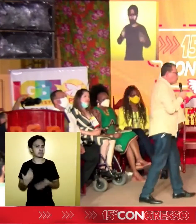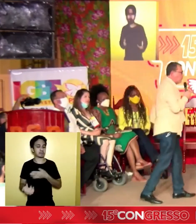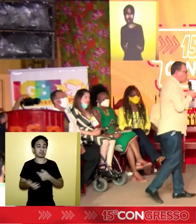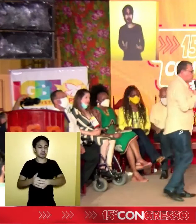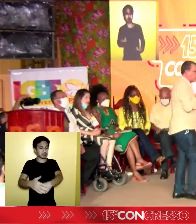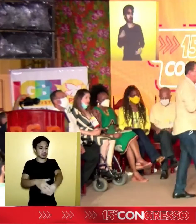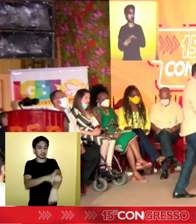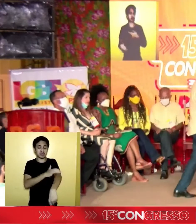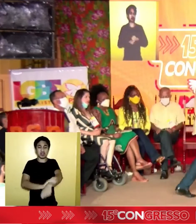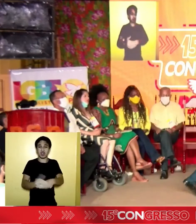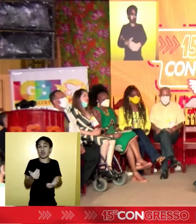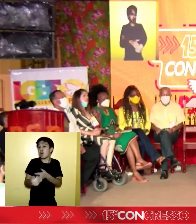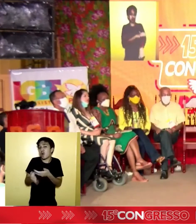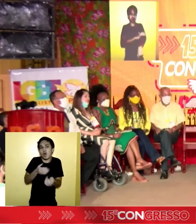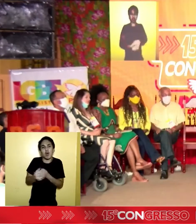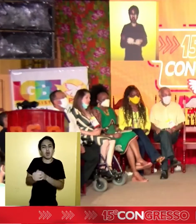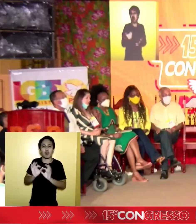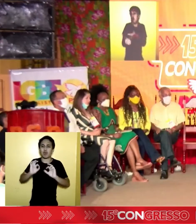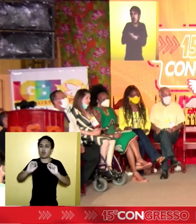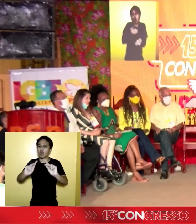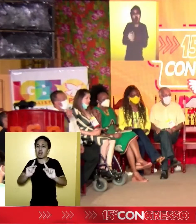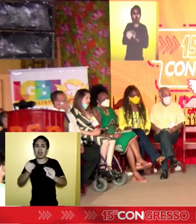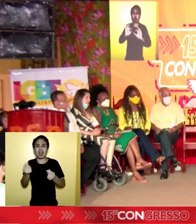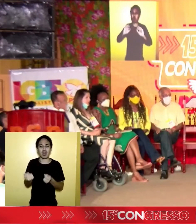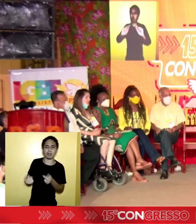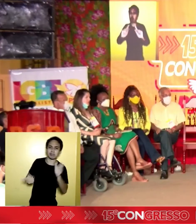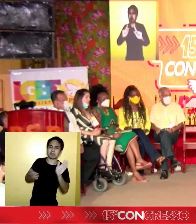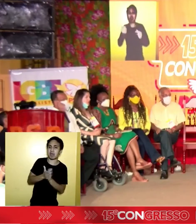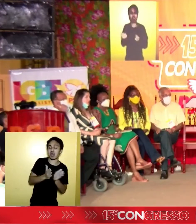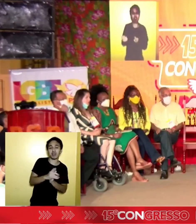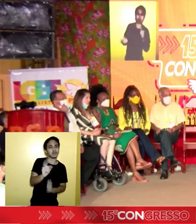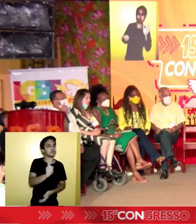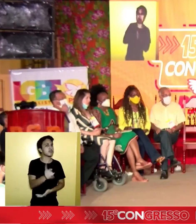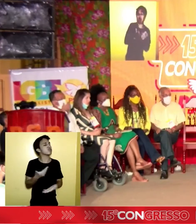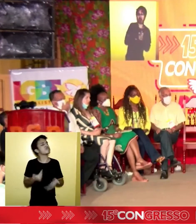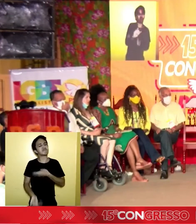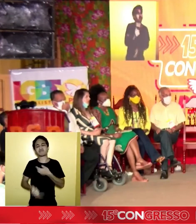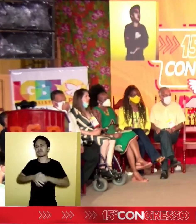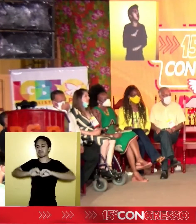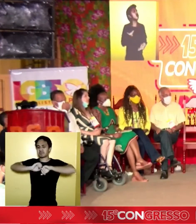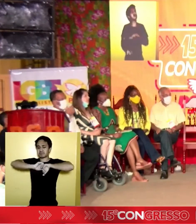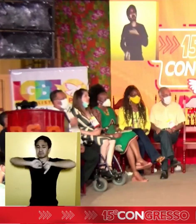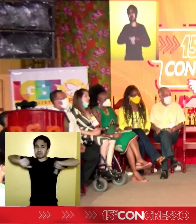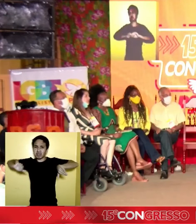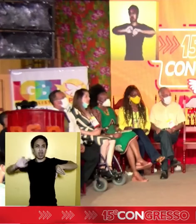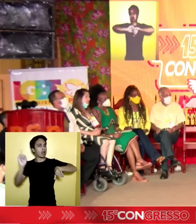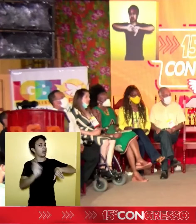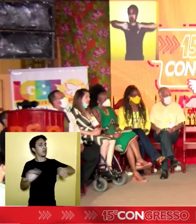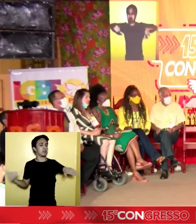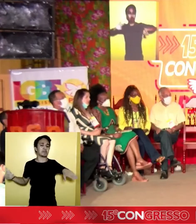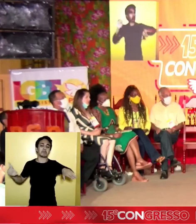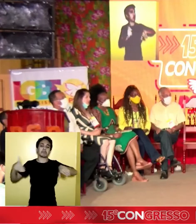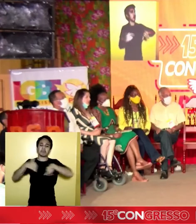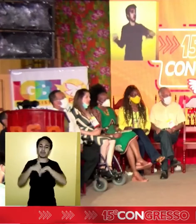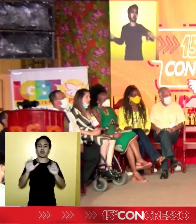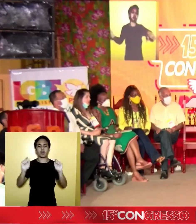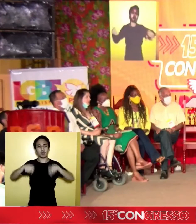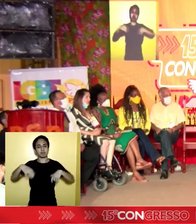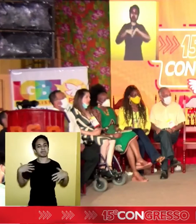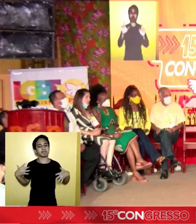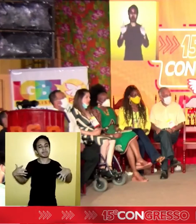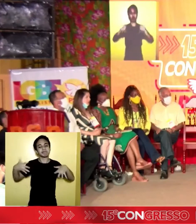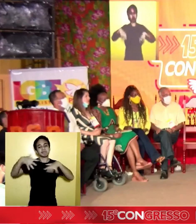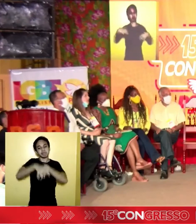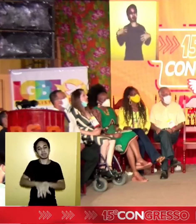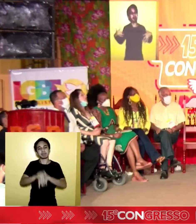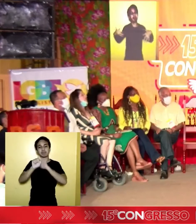cor, não importa o sexo, não importa a condição social, não importa se é rico ou se é pobre, ela é apenas um ser humano e como tal deve